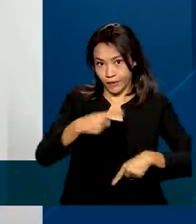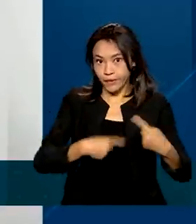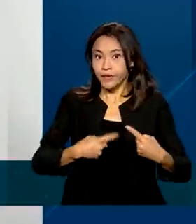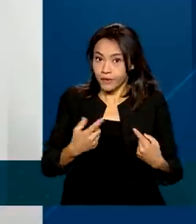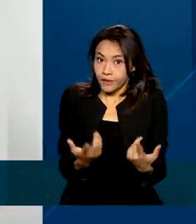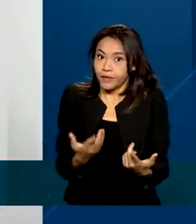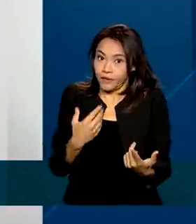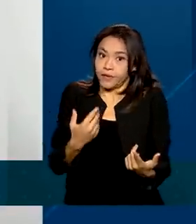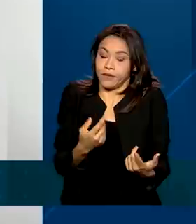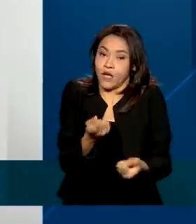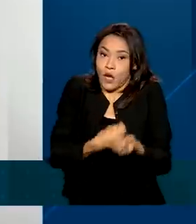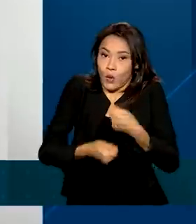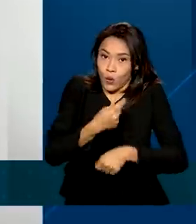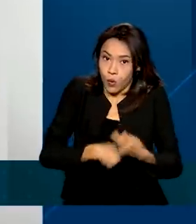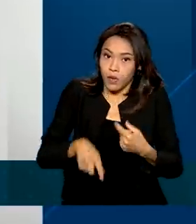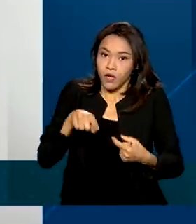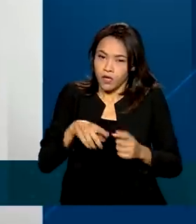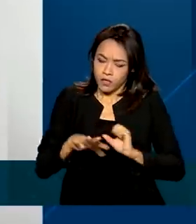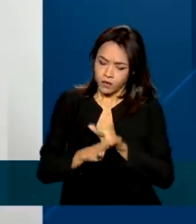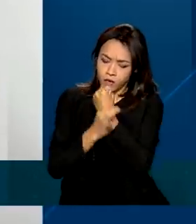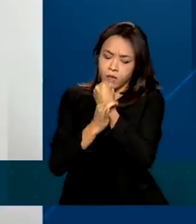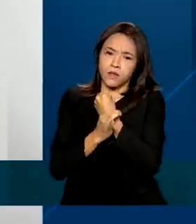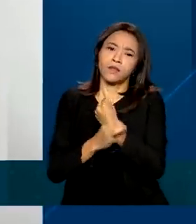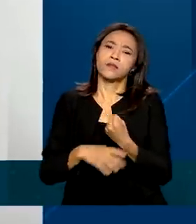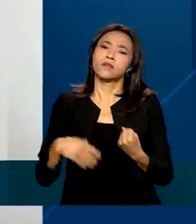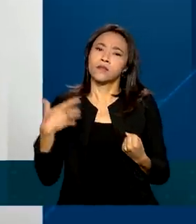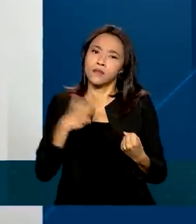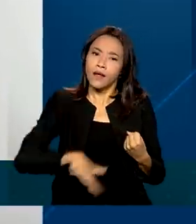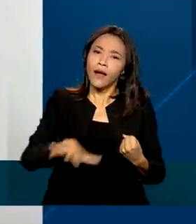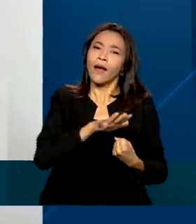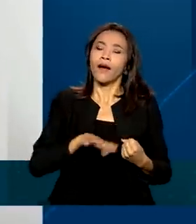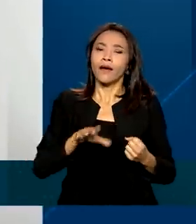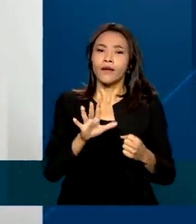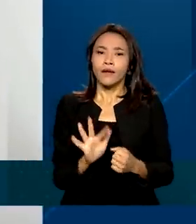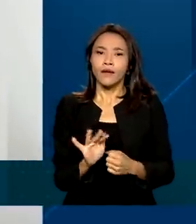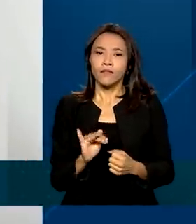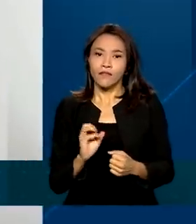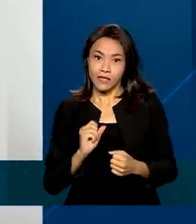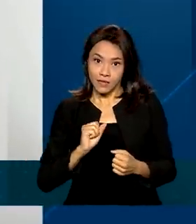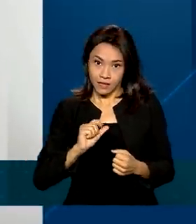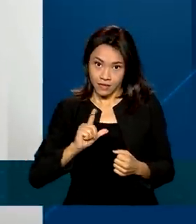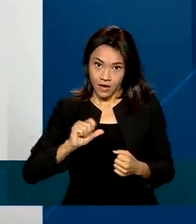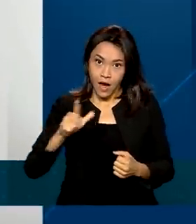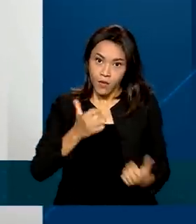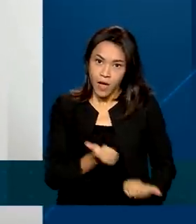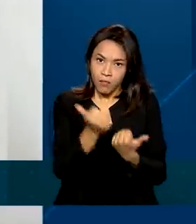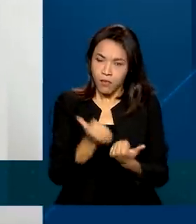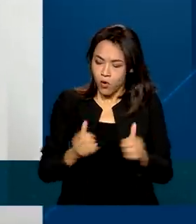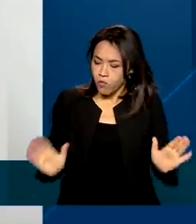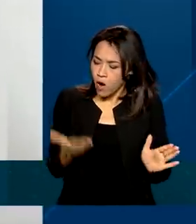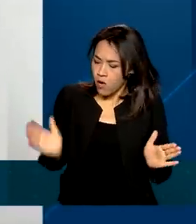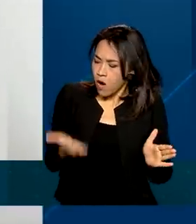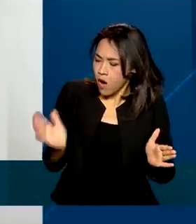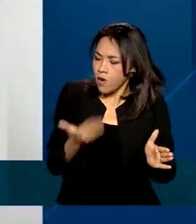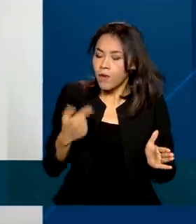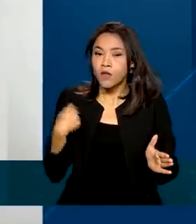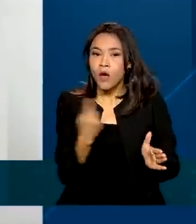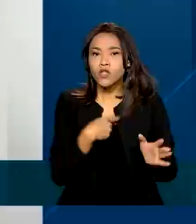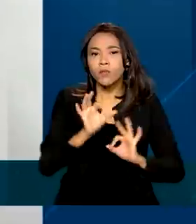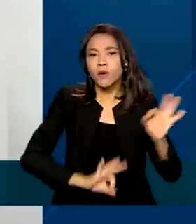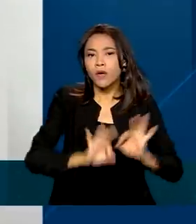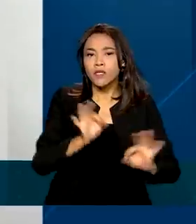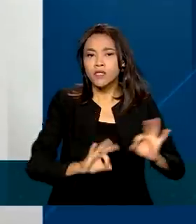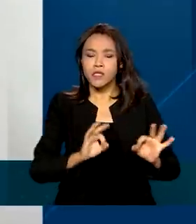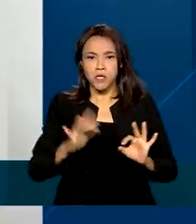fiscal e reformas para o para o aumento da produtividade. Nós estamos executando um moderno planejamento